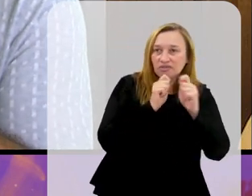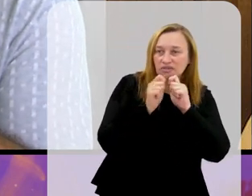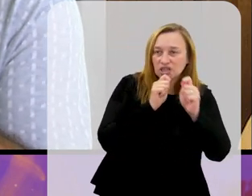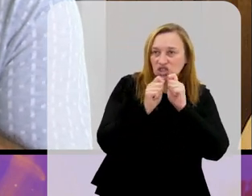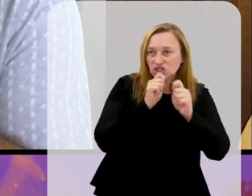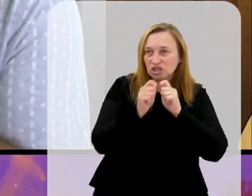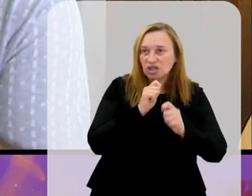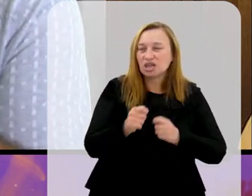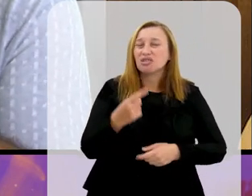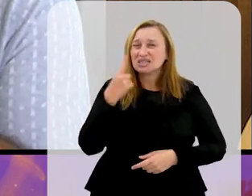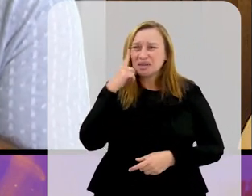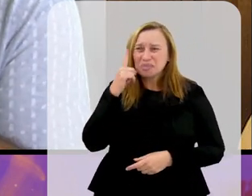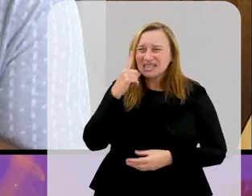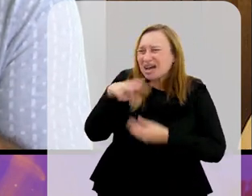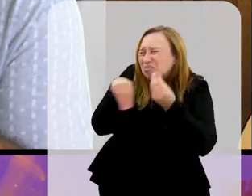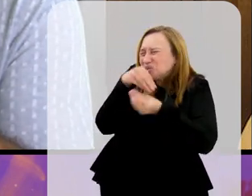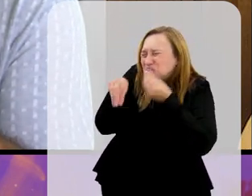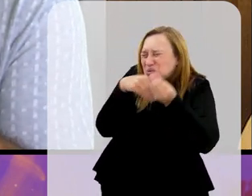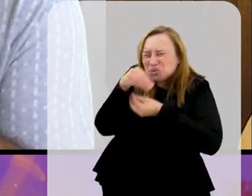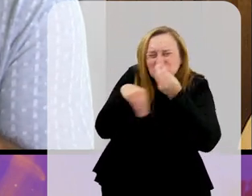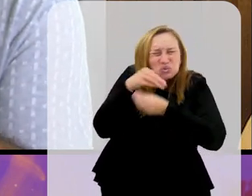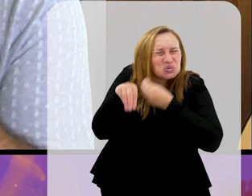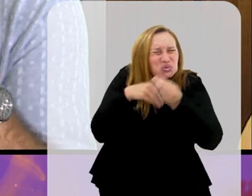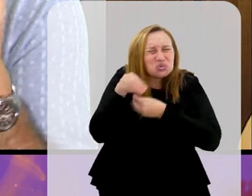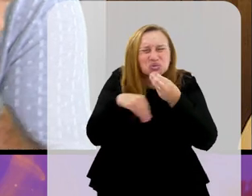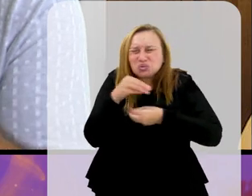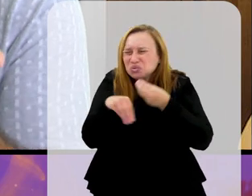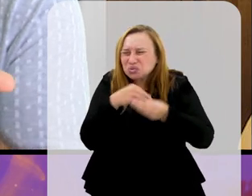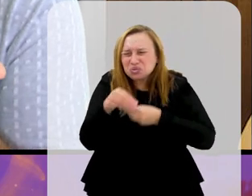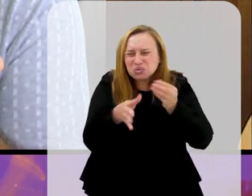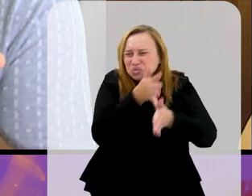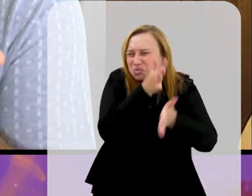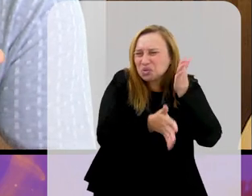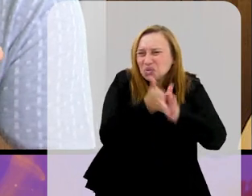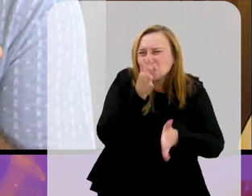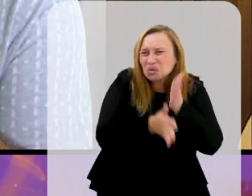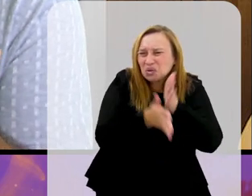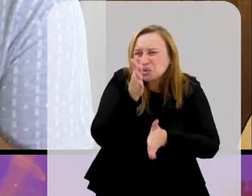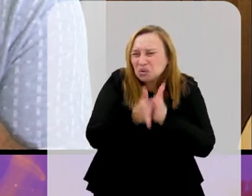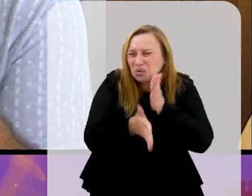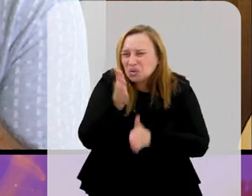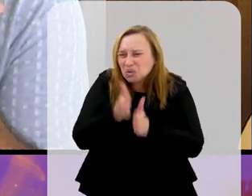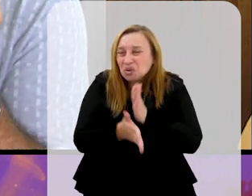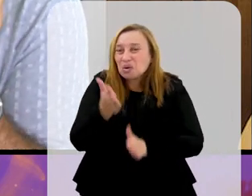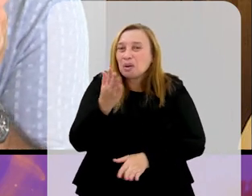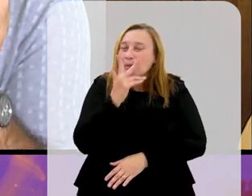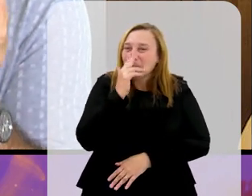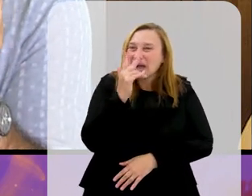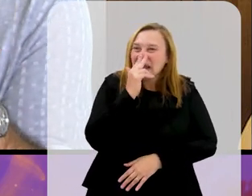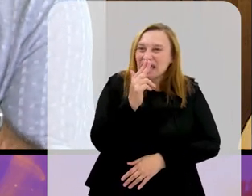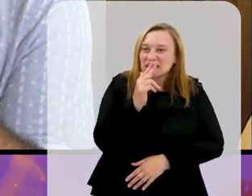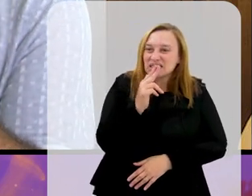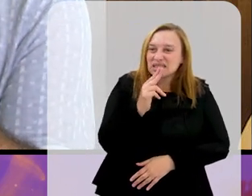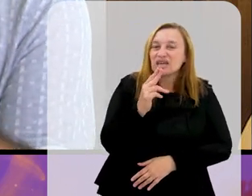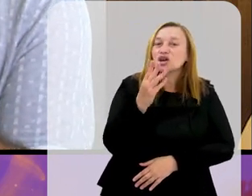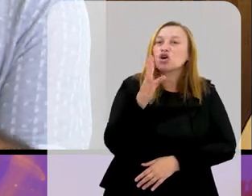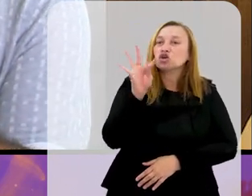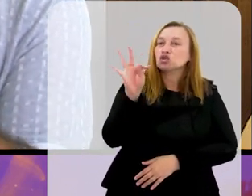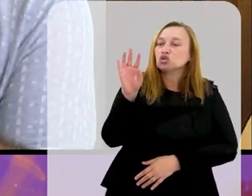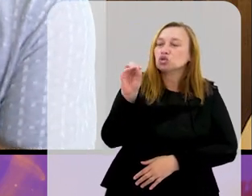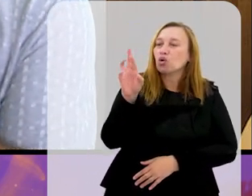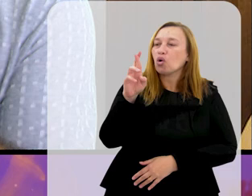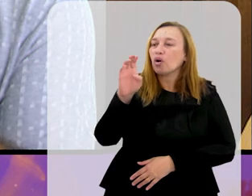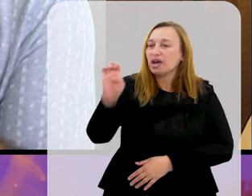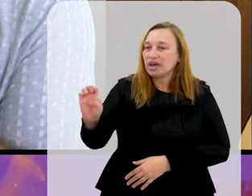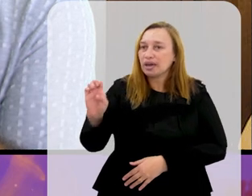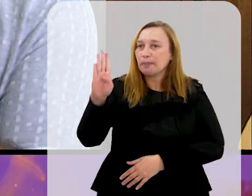para pensar, é uma salada, é uma verdadeira torre de Babel, é um momento complicadíssimo que